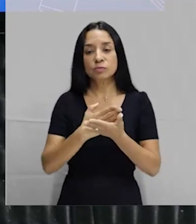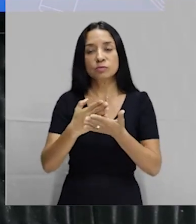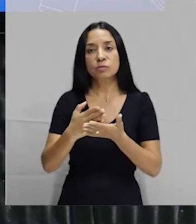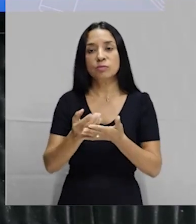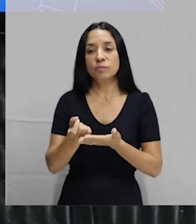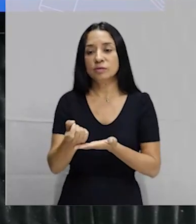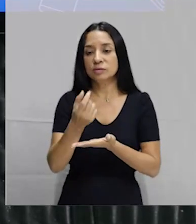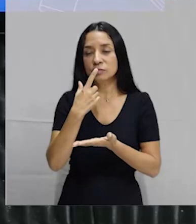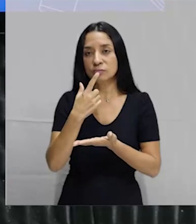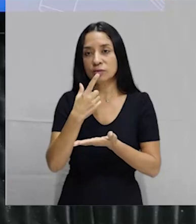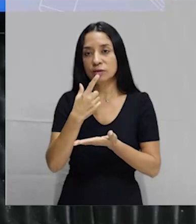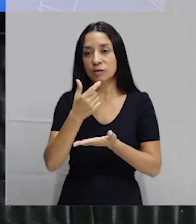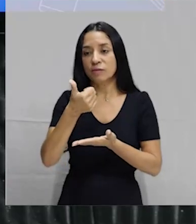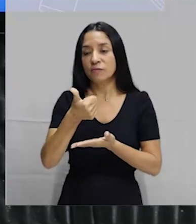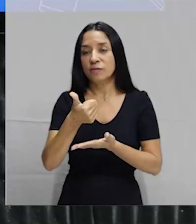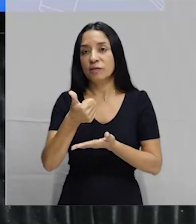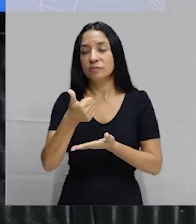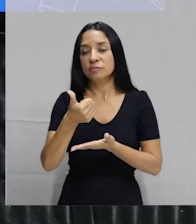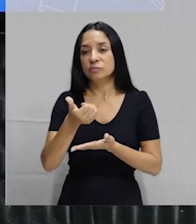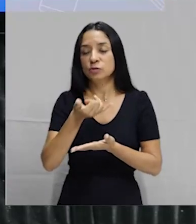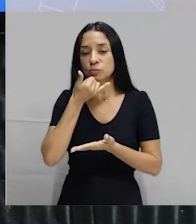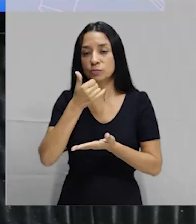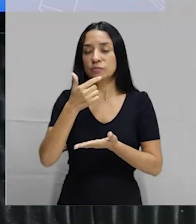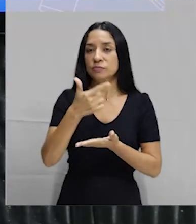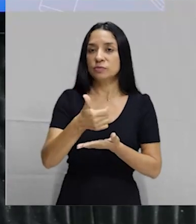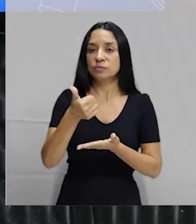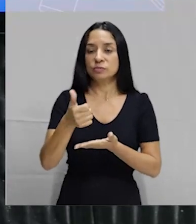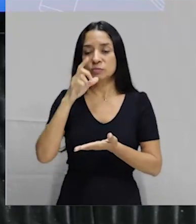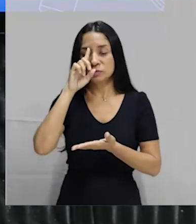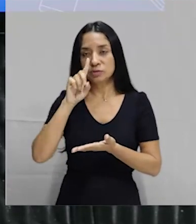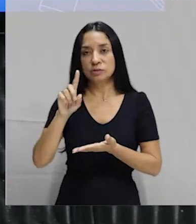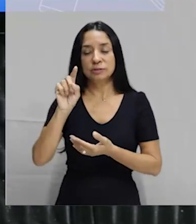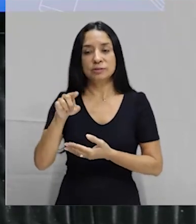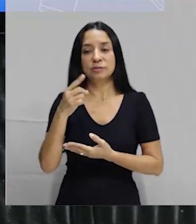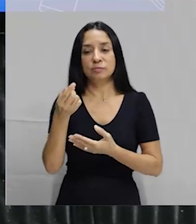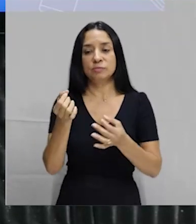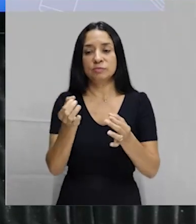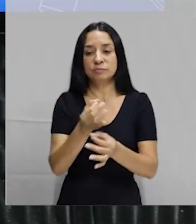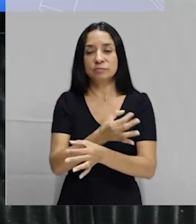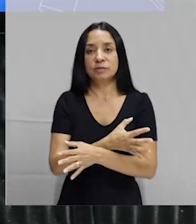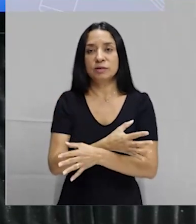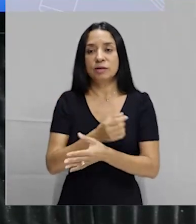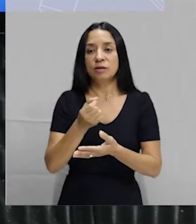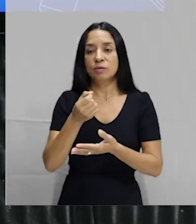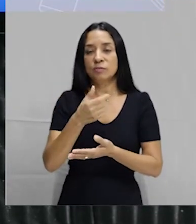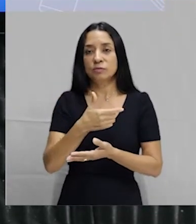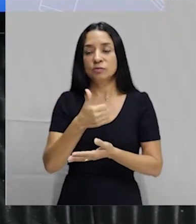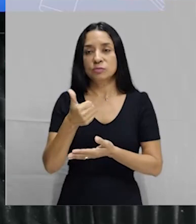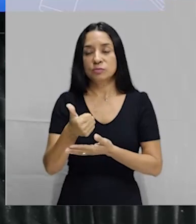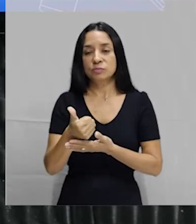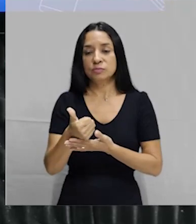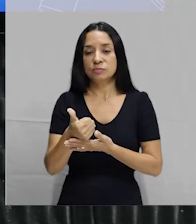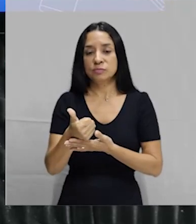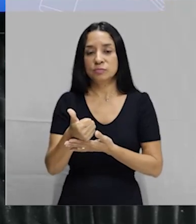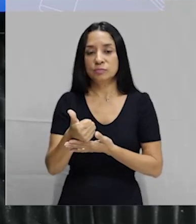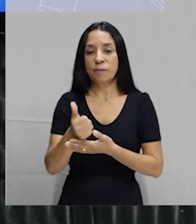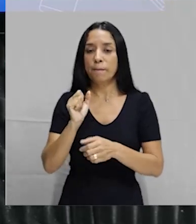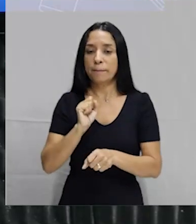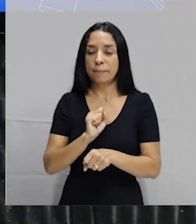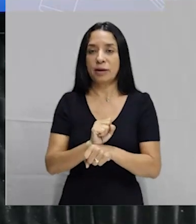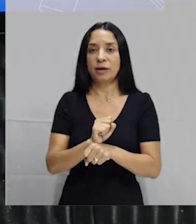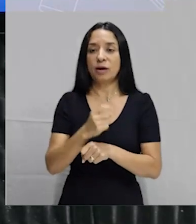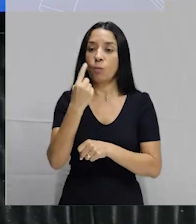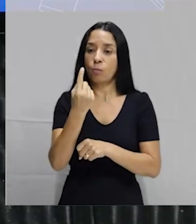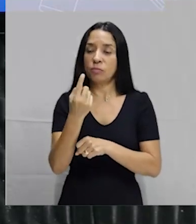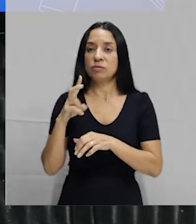você vai tomar por 21 dias esses comprimidos, tá? E aí, depois que acabam os 21 comprimidos, você para por